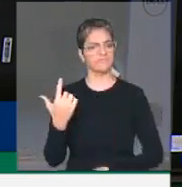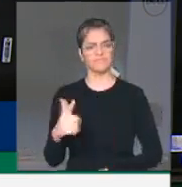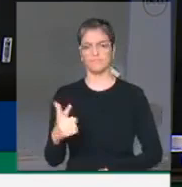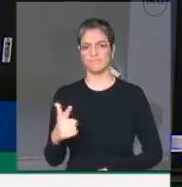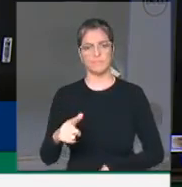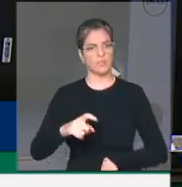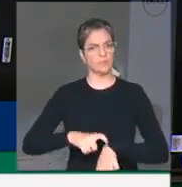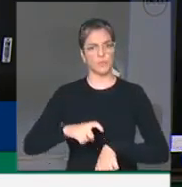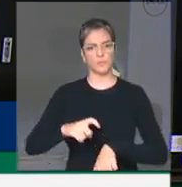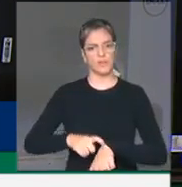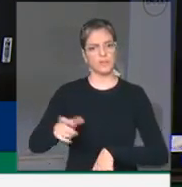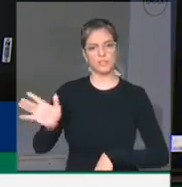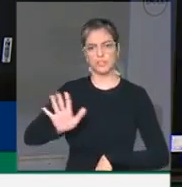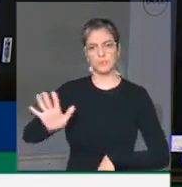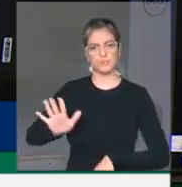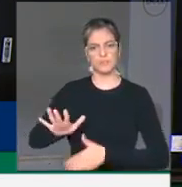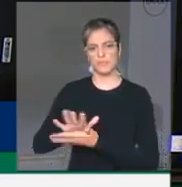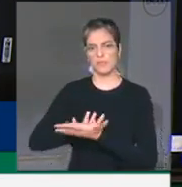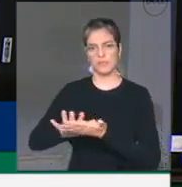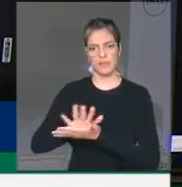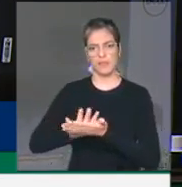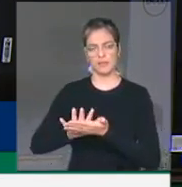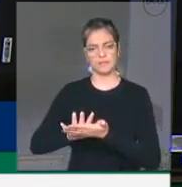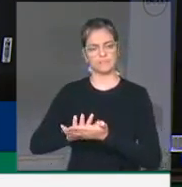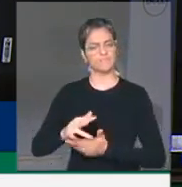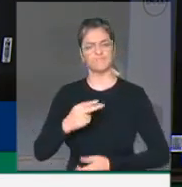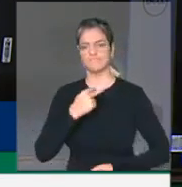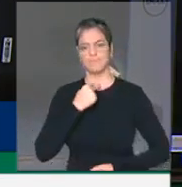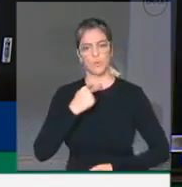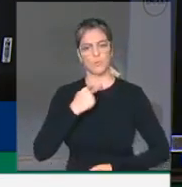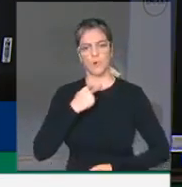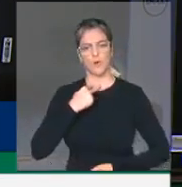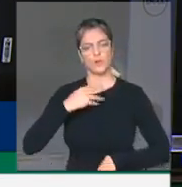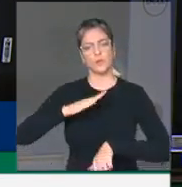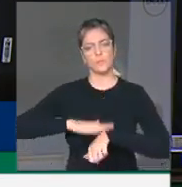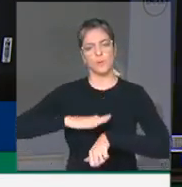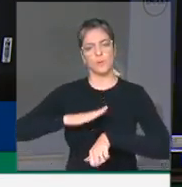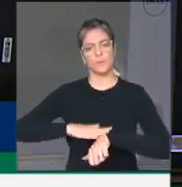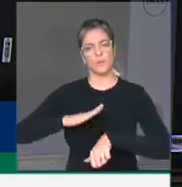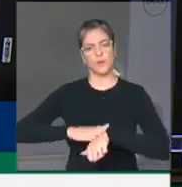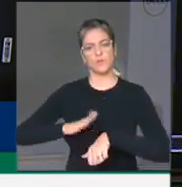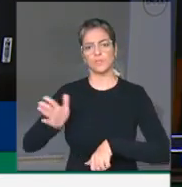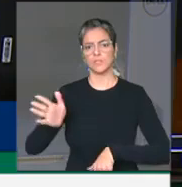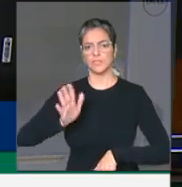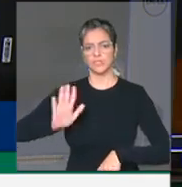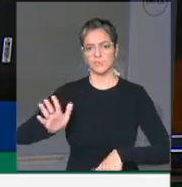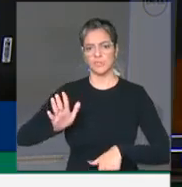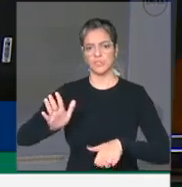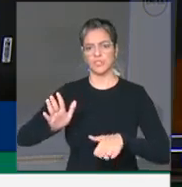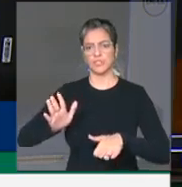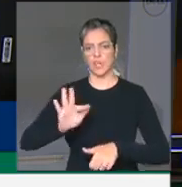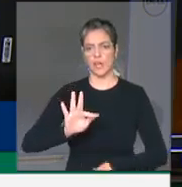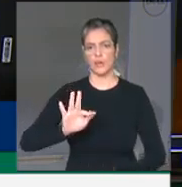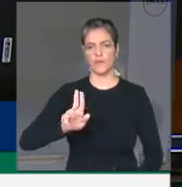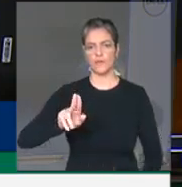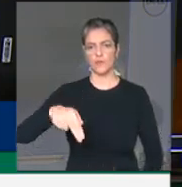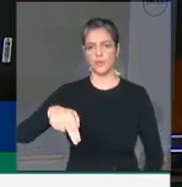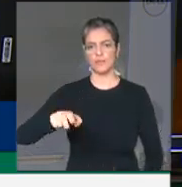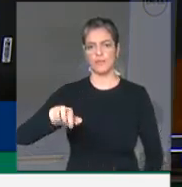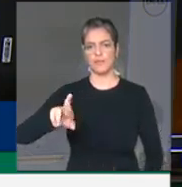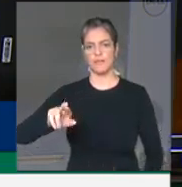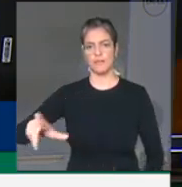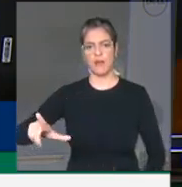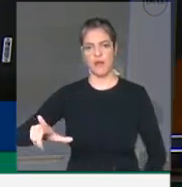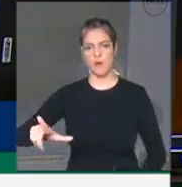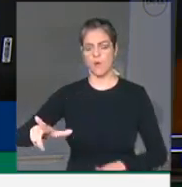de se despedir. Não puderam ter nem a cerimônia fúrmula das nossas tradições cristãs. Quem ficou não pôde